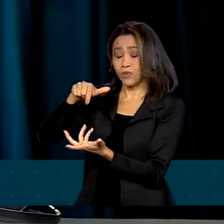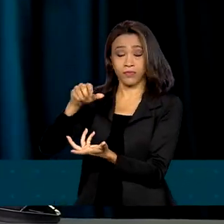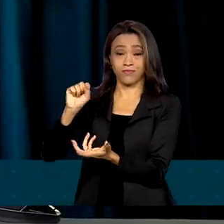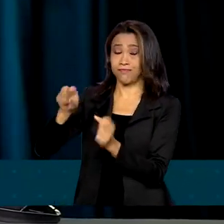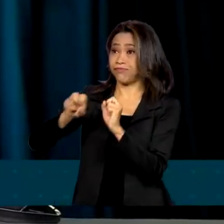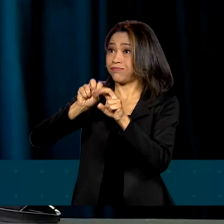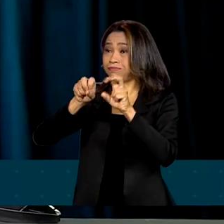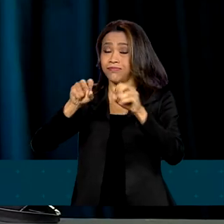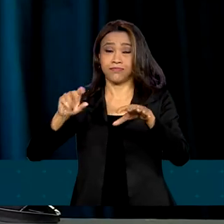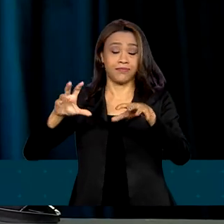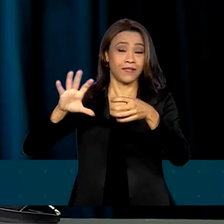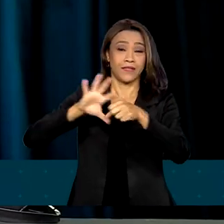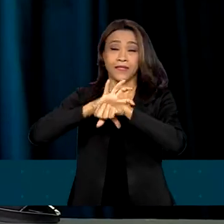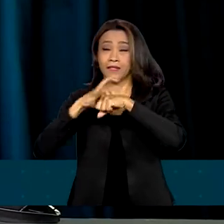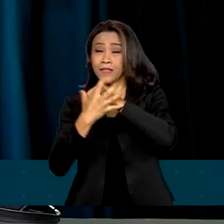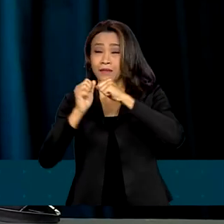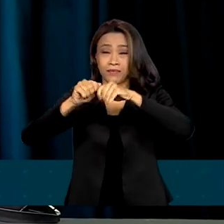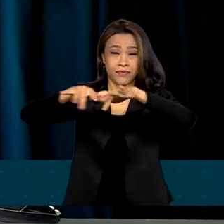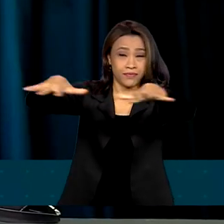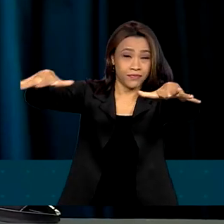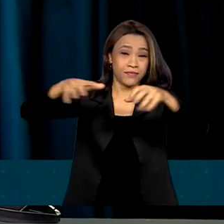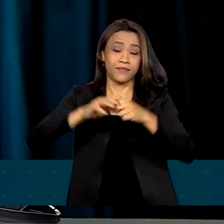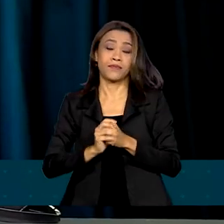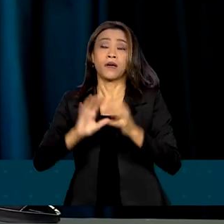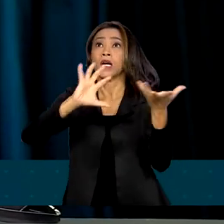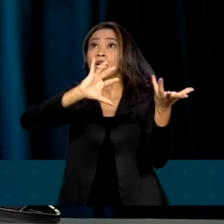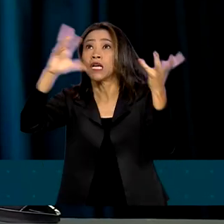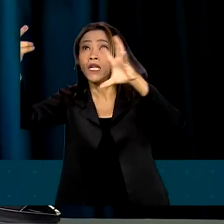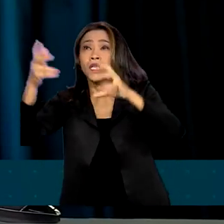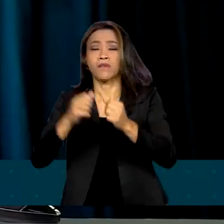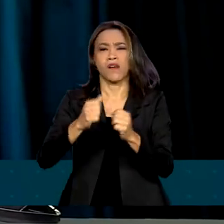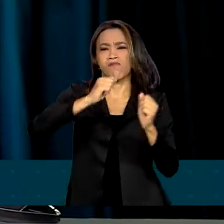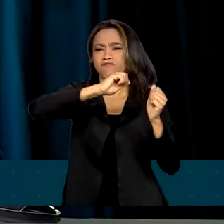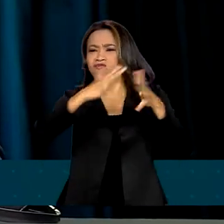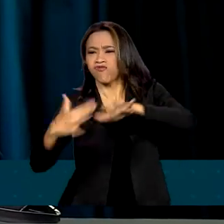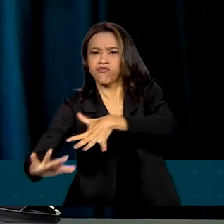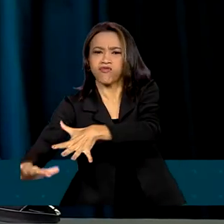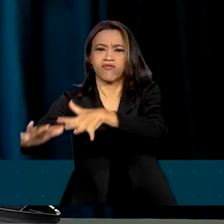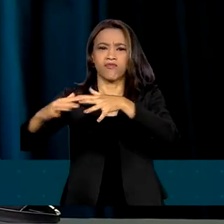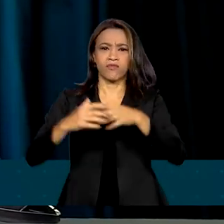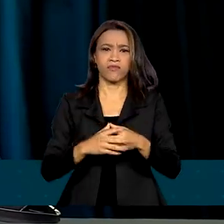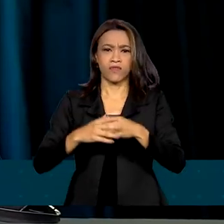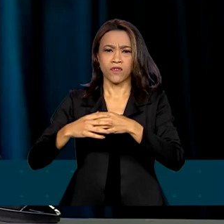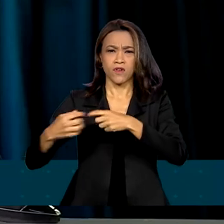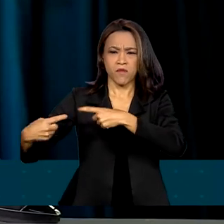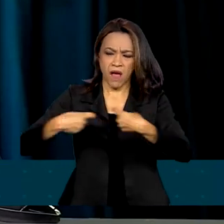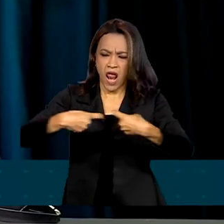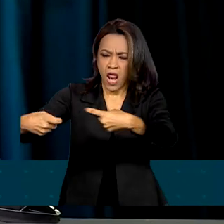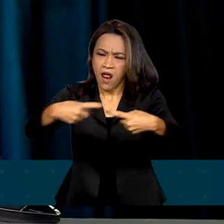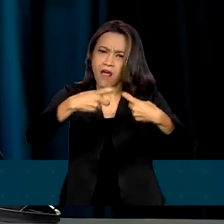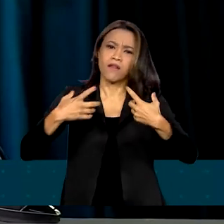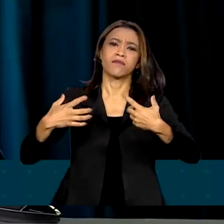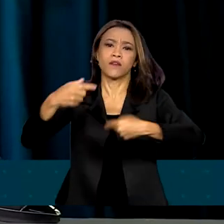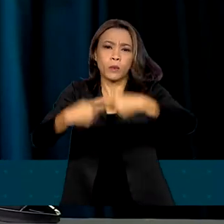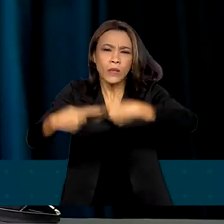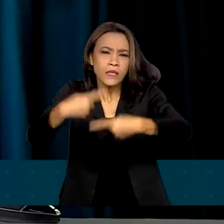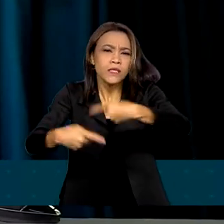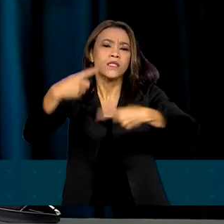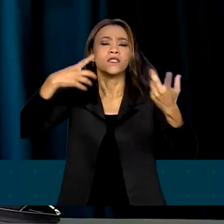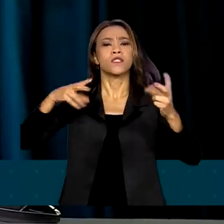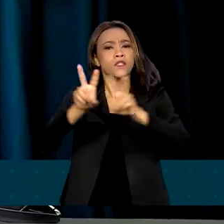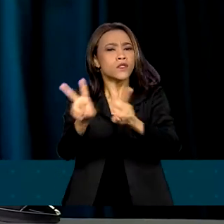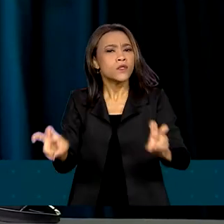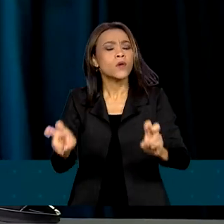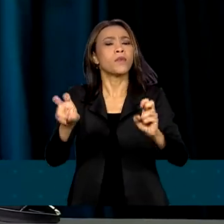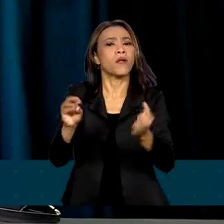Pandemia, mudança do clima, desastres naturais, tensões geopolíticas, pressões sobre a segurança